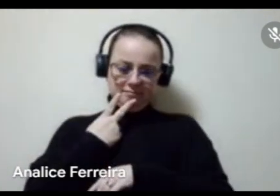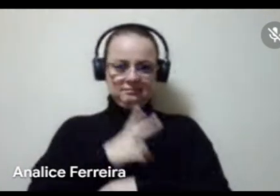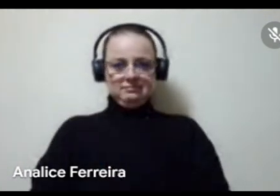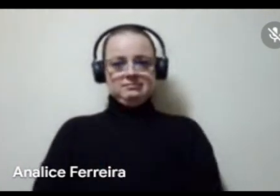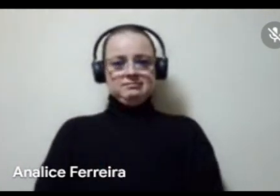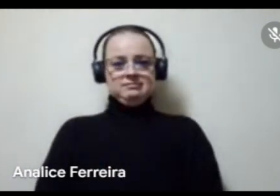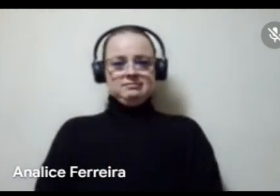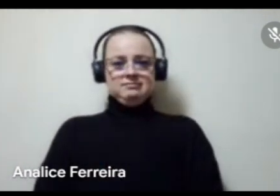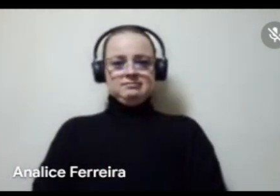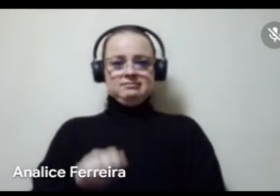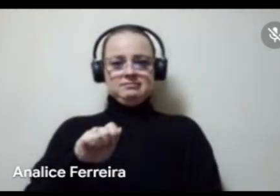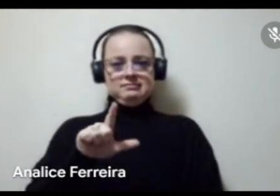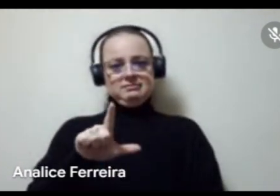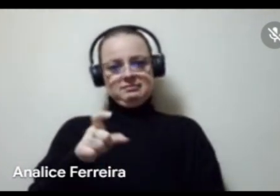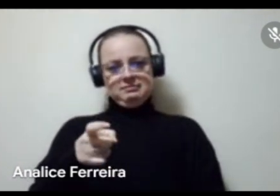Alex?